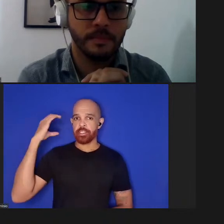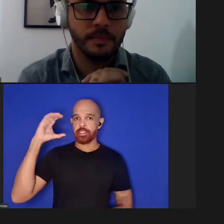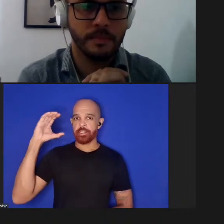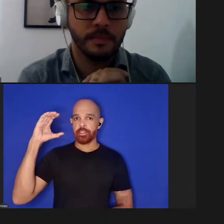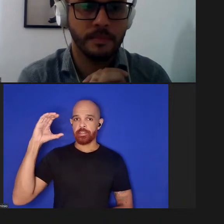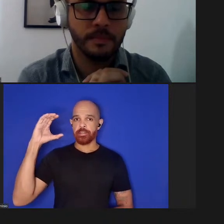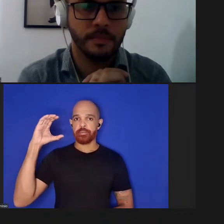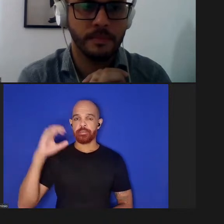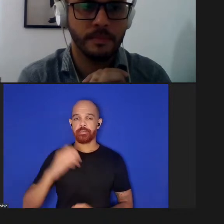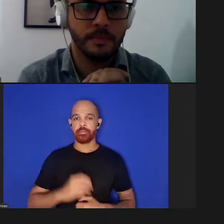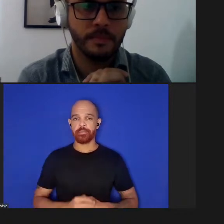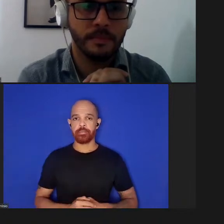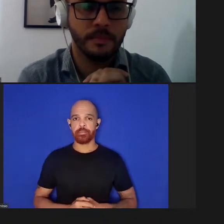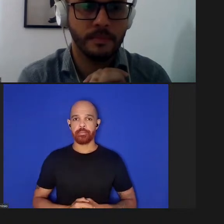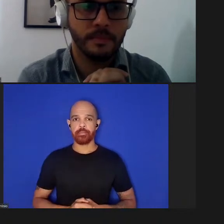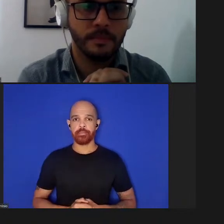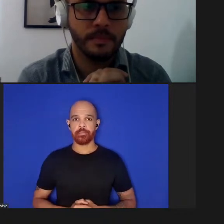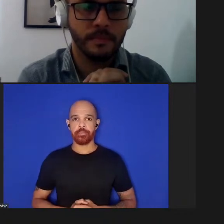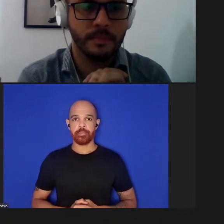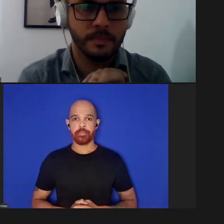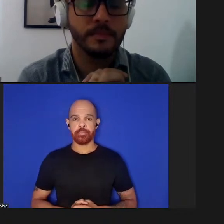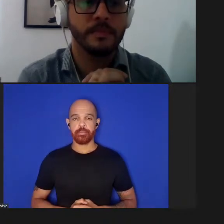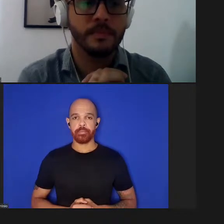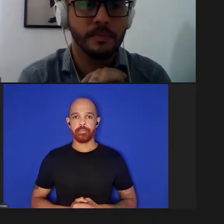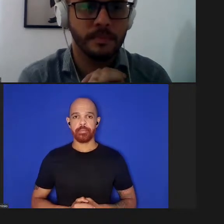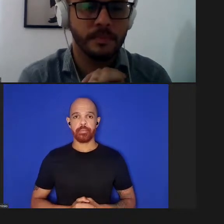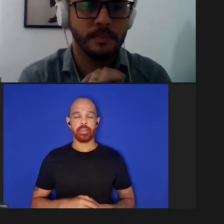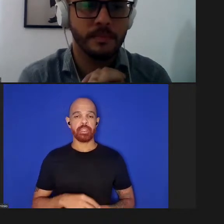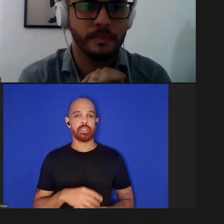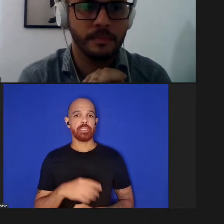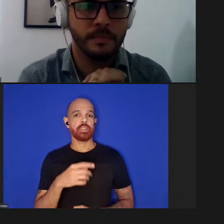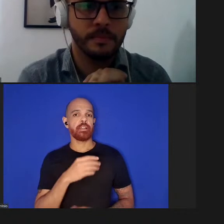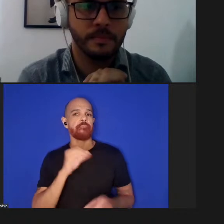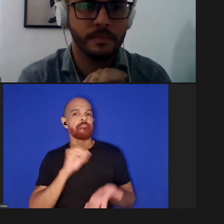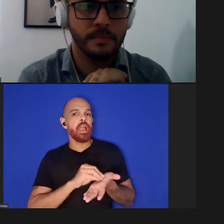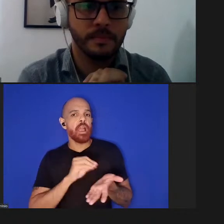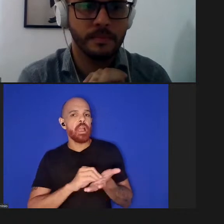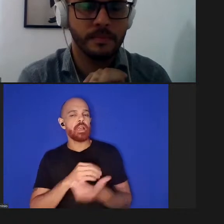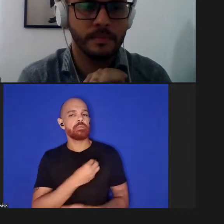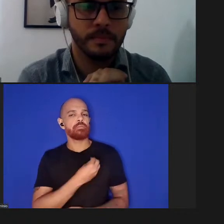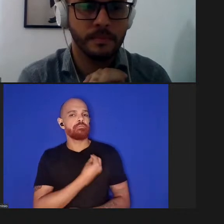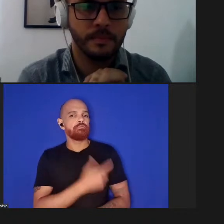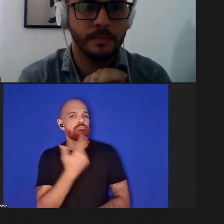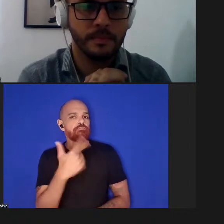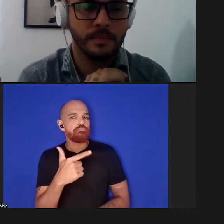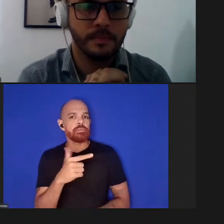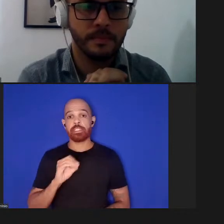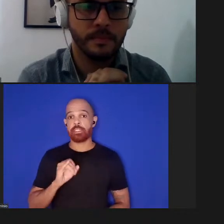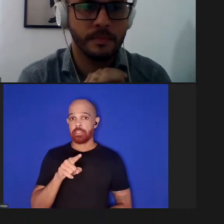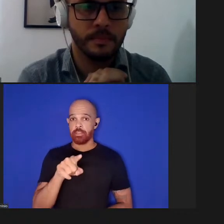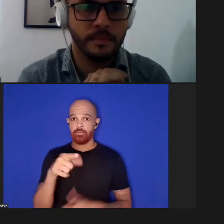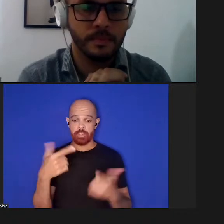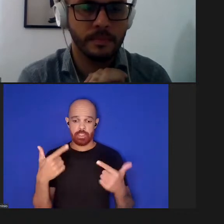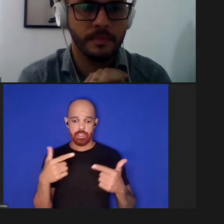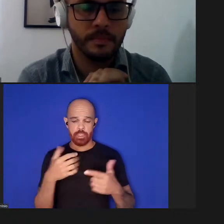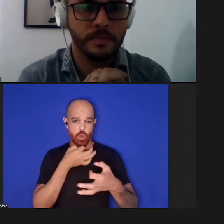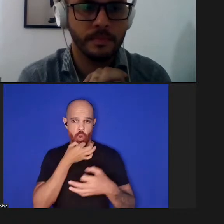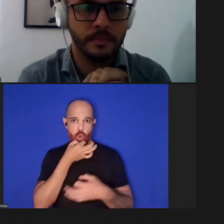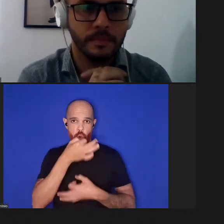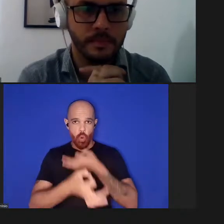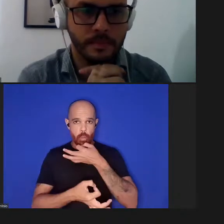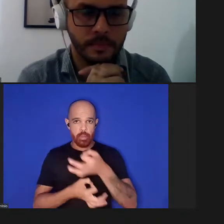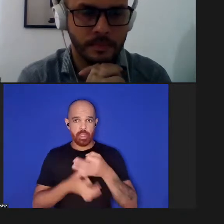que não está muito presente porque se você não tem a mesma opinião que